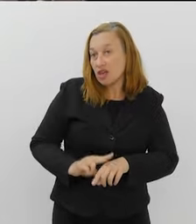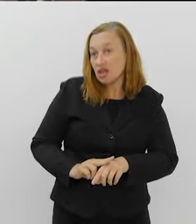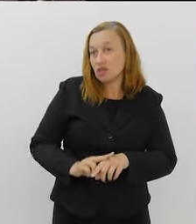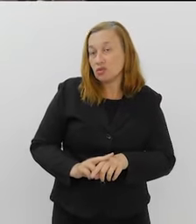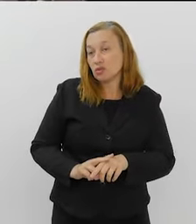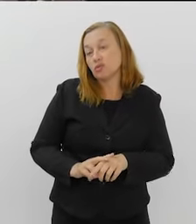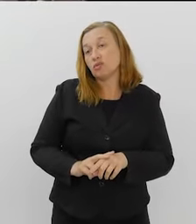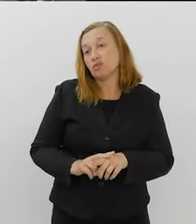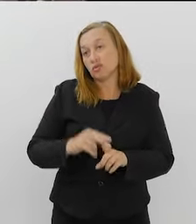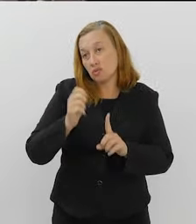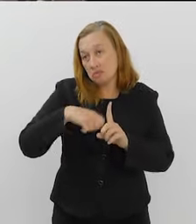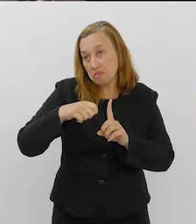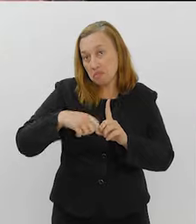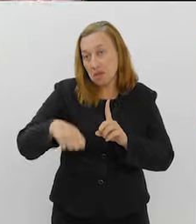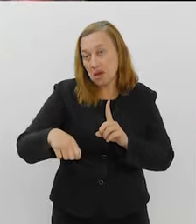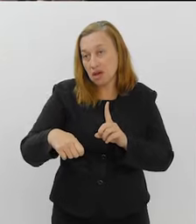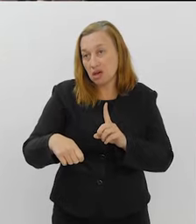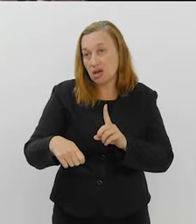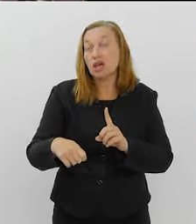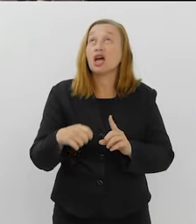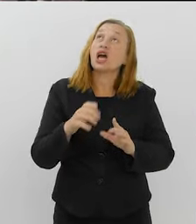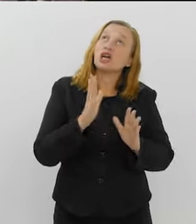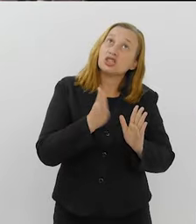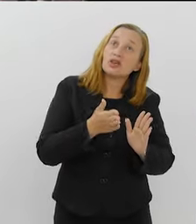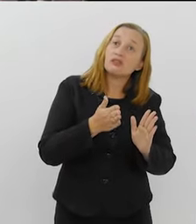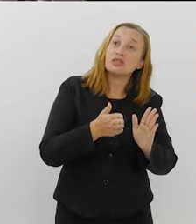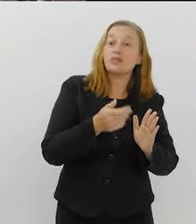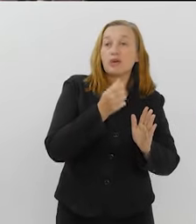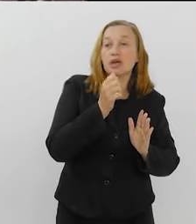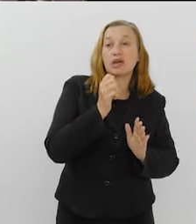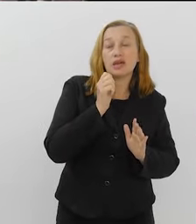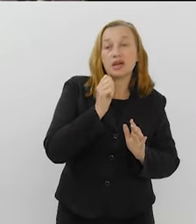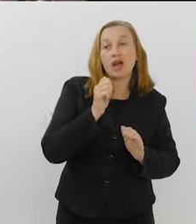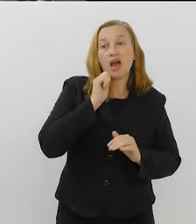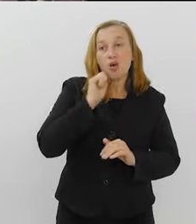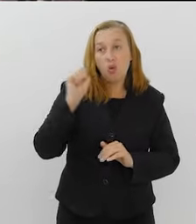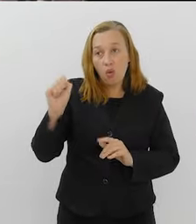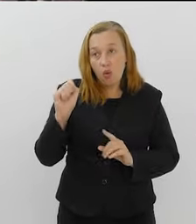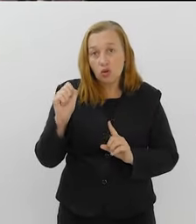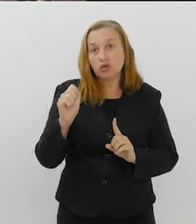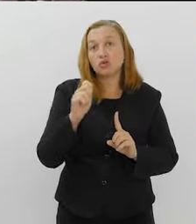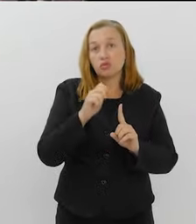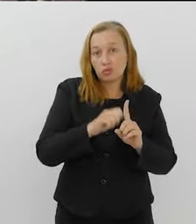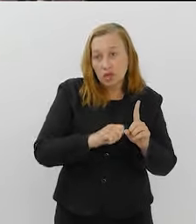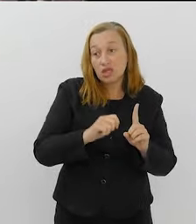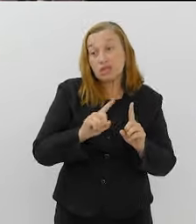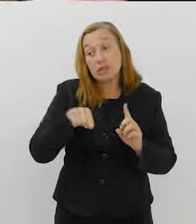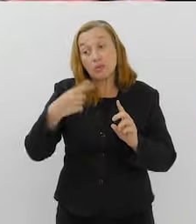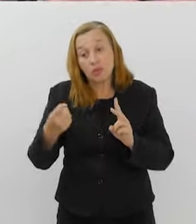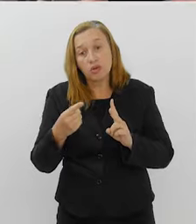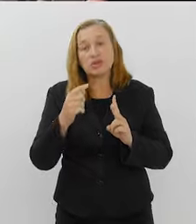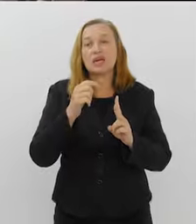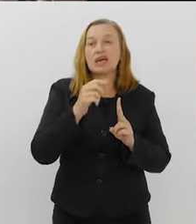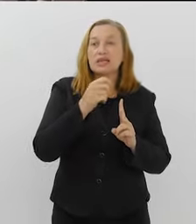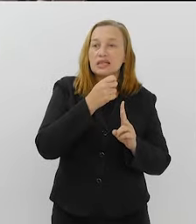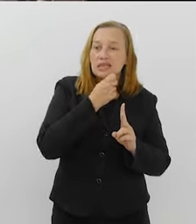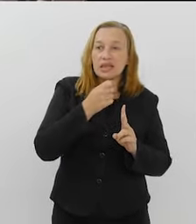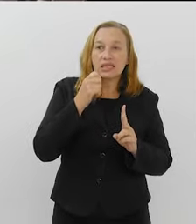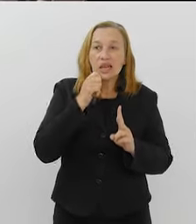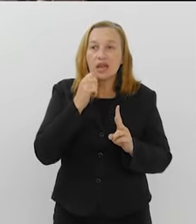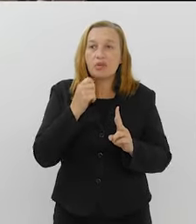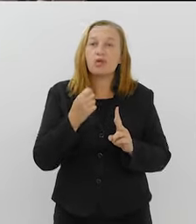Então, gente vai estar na... a gente teve coleta agora em agosto, em setembro, a vai até dezembro. A gente vai ter um retrato de um ano,